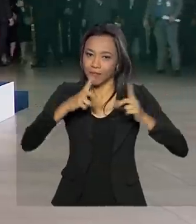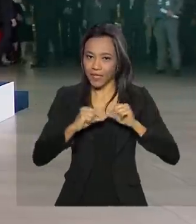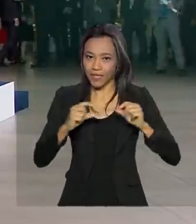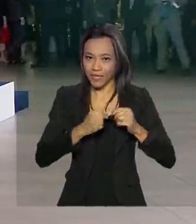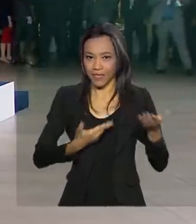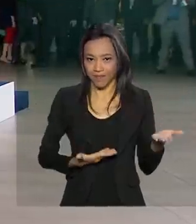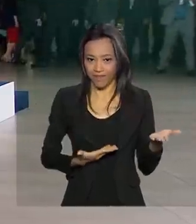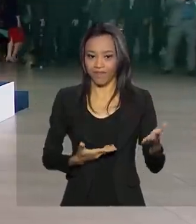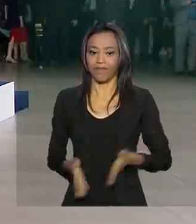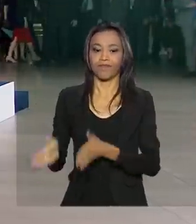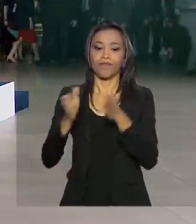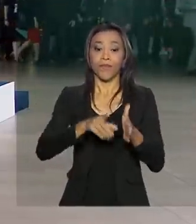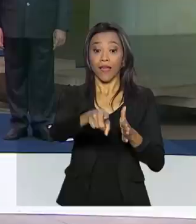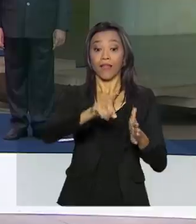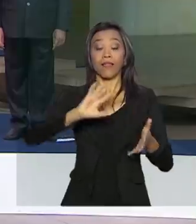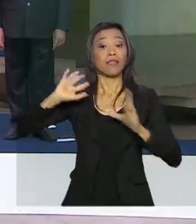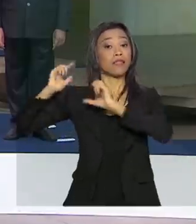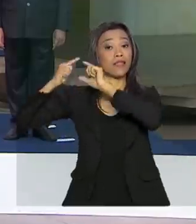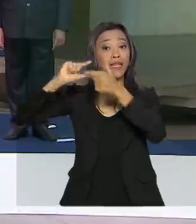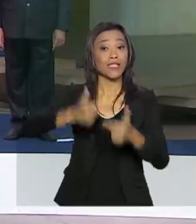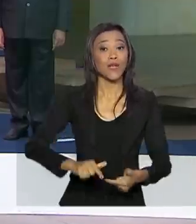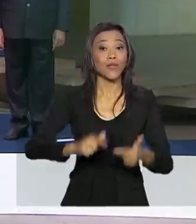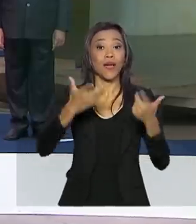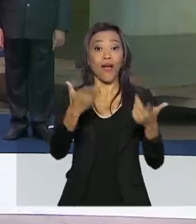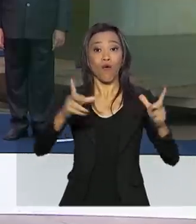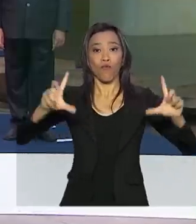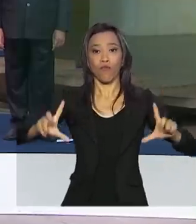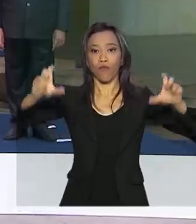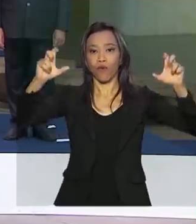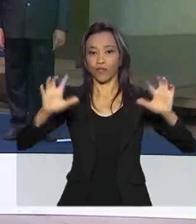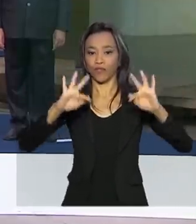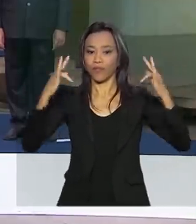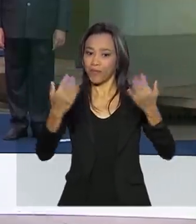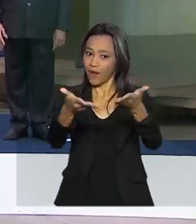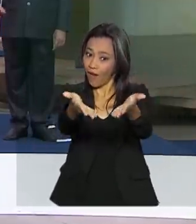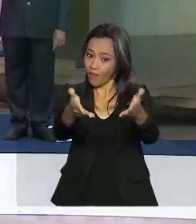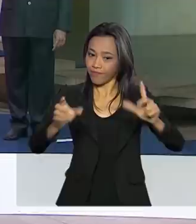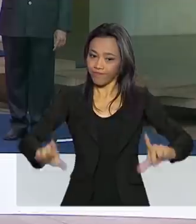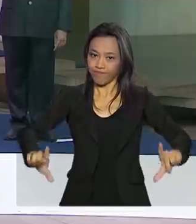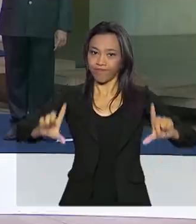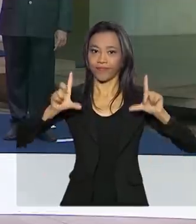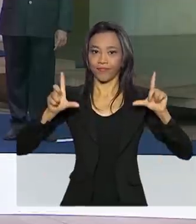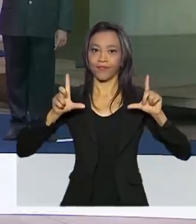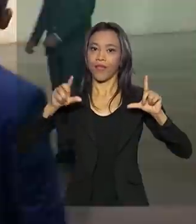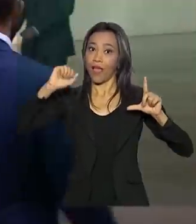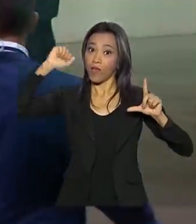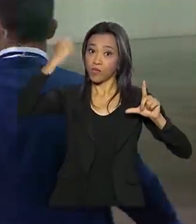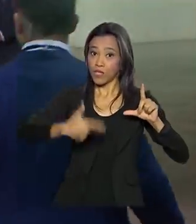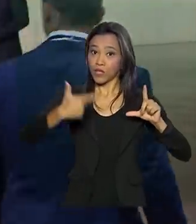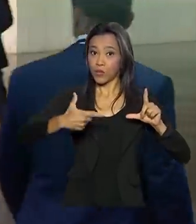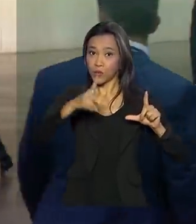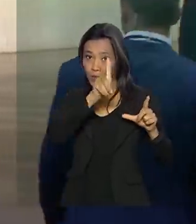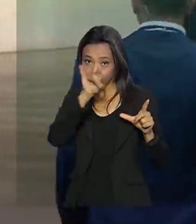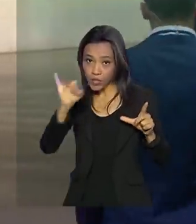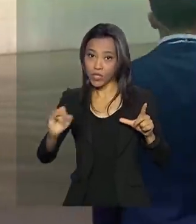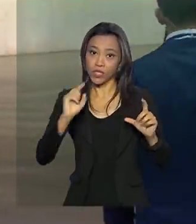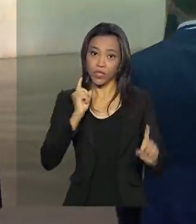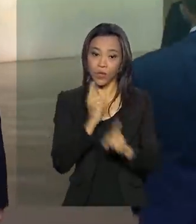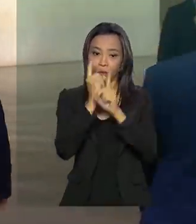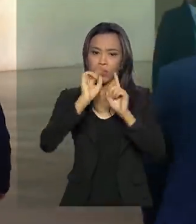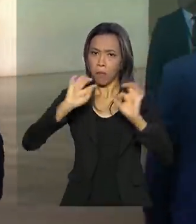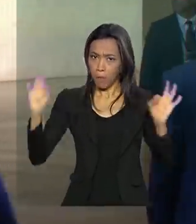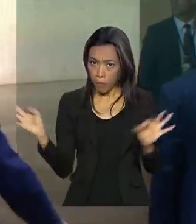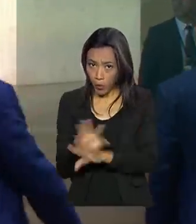A tradicional foto de família foi o primeiro compromisso deste segundo dia de cúpula. Depois dela, os